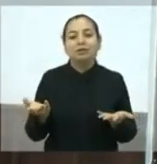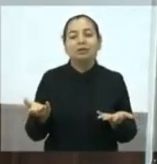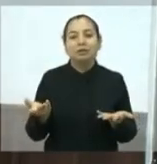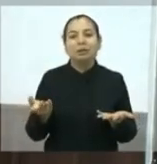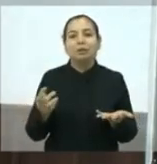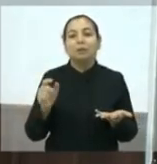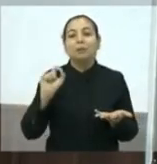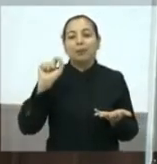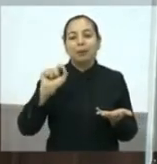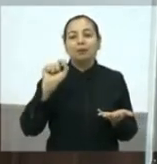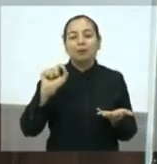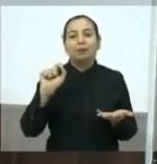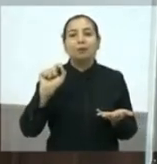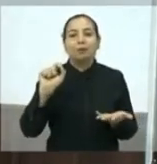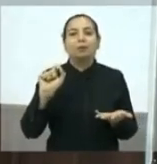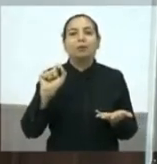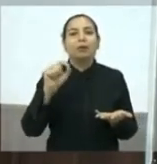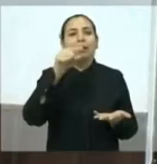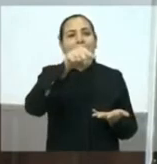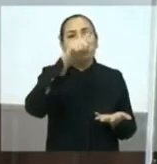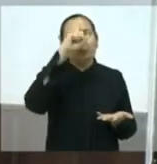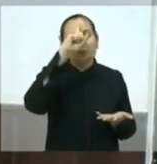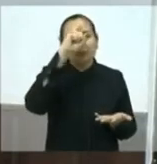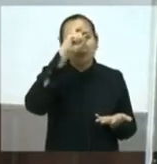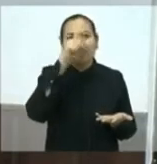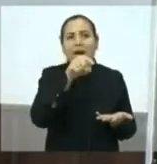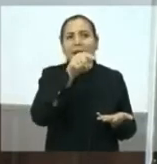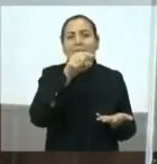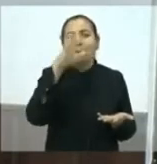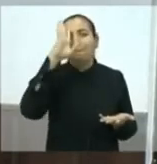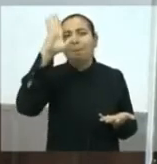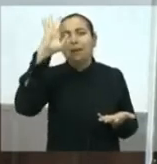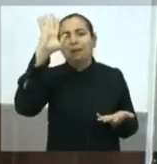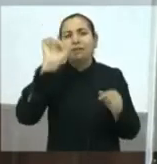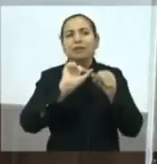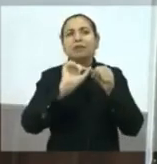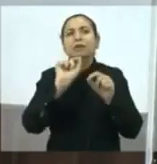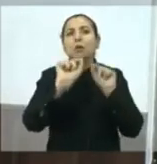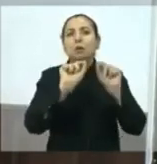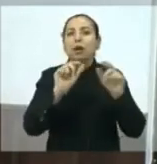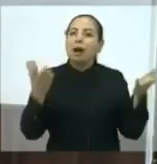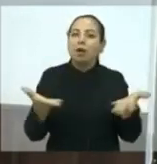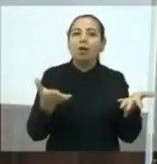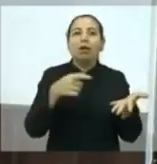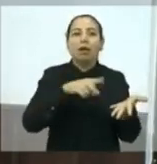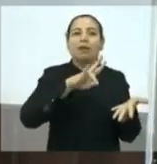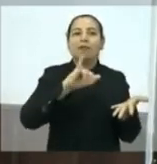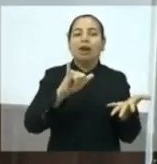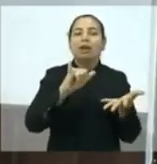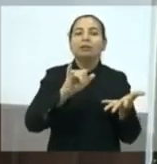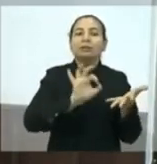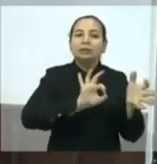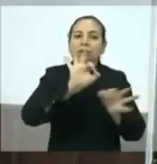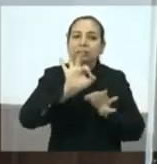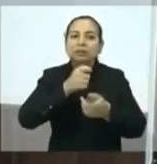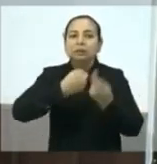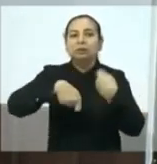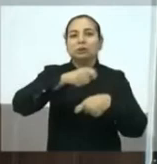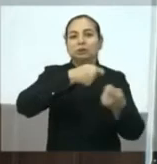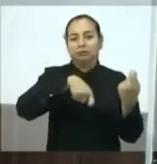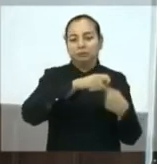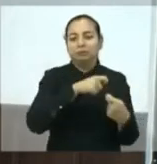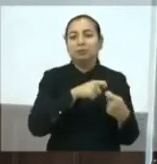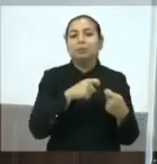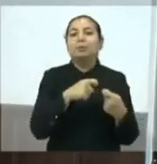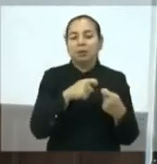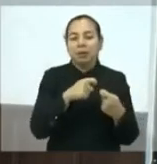do que aquele equipamento foi pensado. É hora, me parece, que as pessoas estão convocando ela para que ela